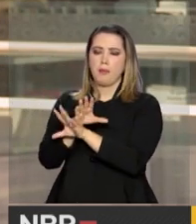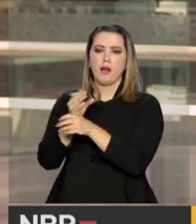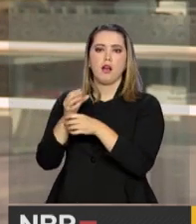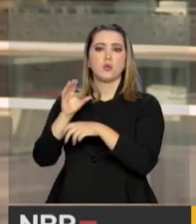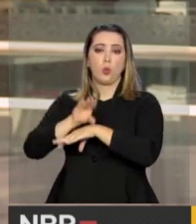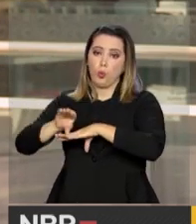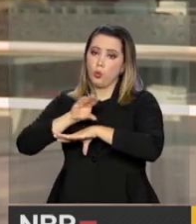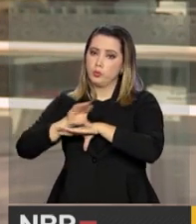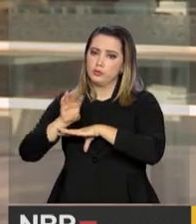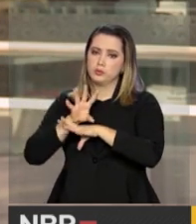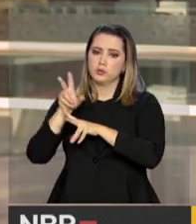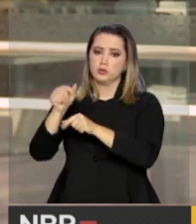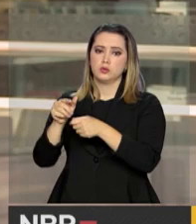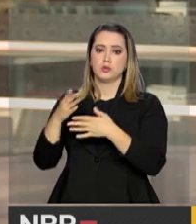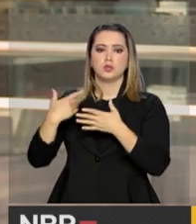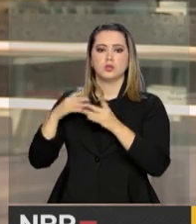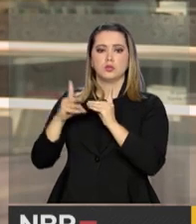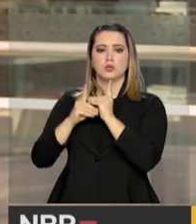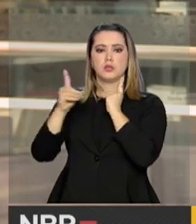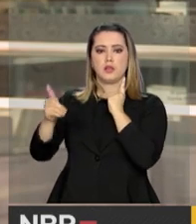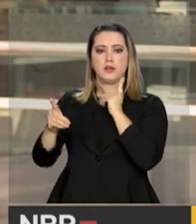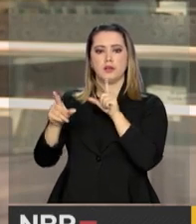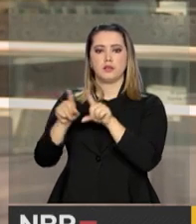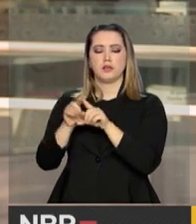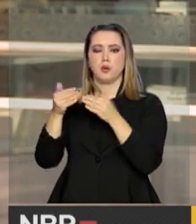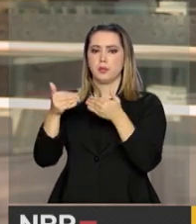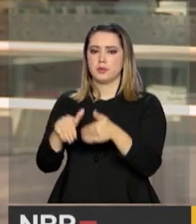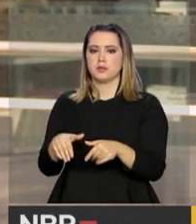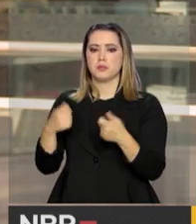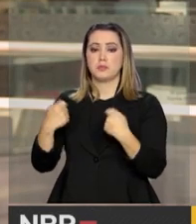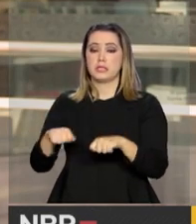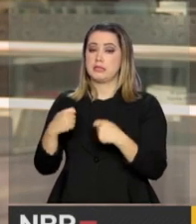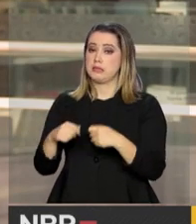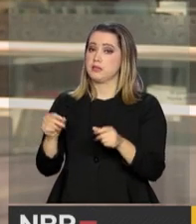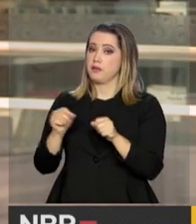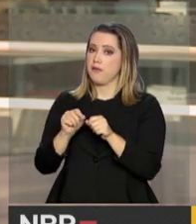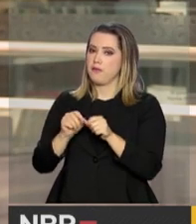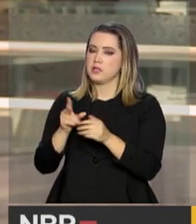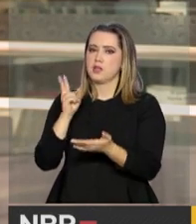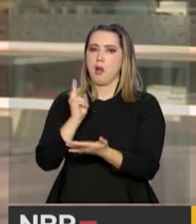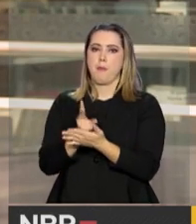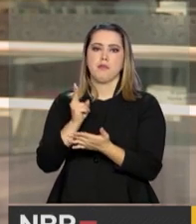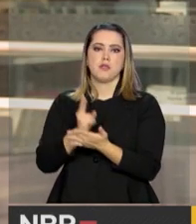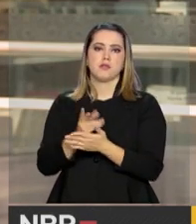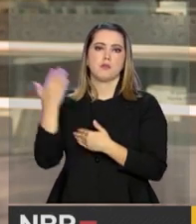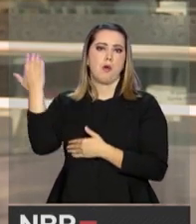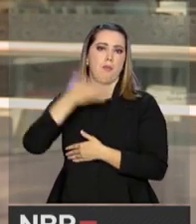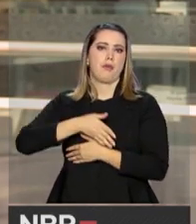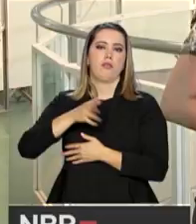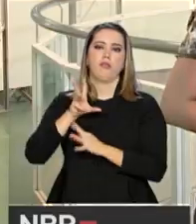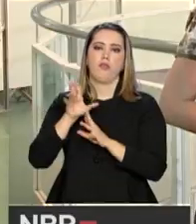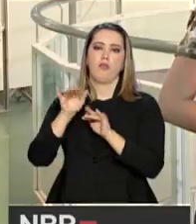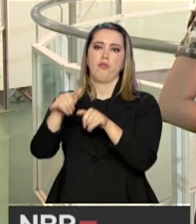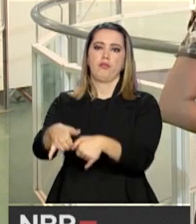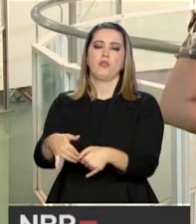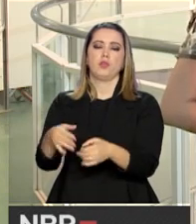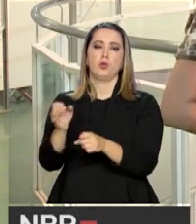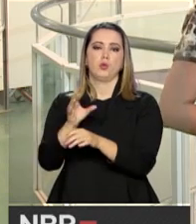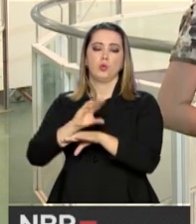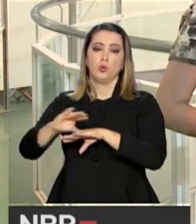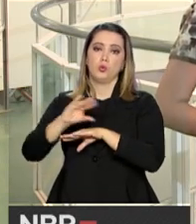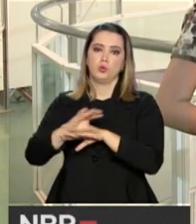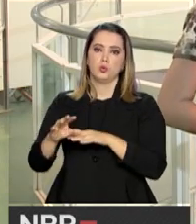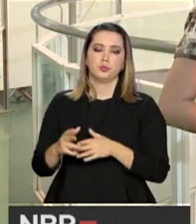todos eles, seja à distância, seja presencial, realizam a mesma prova ao final do seu curso. Ou seja,